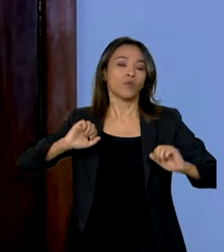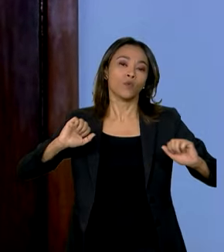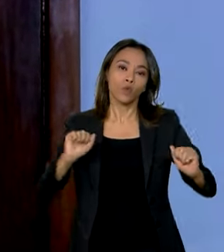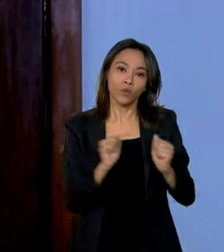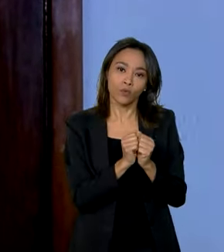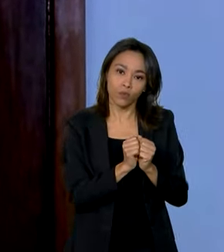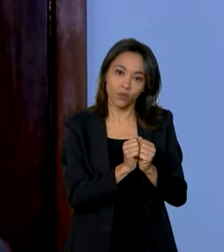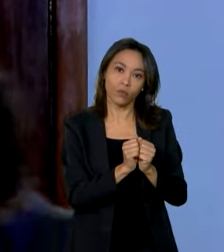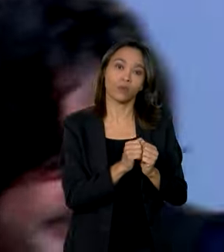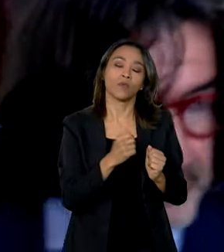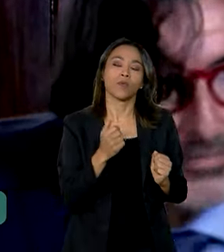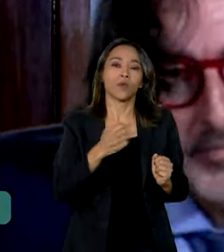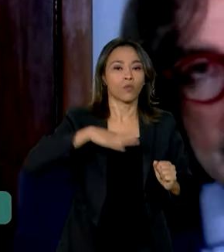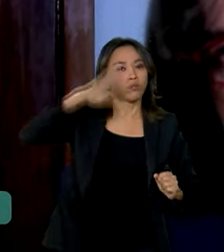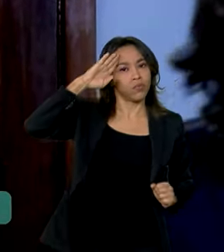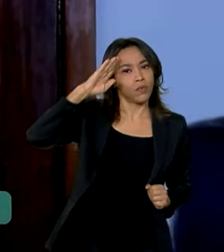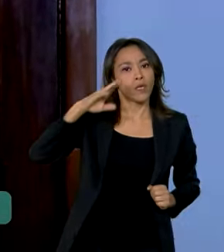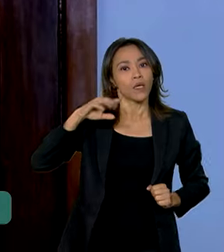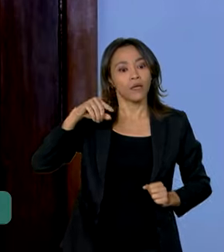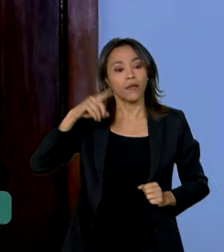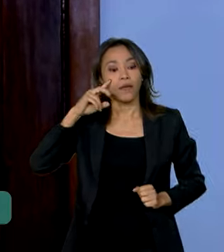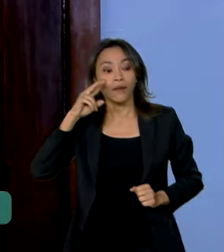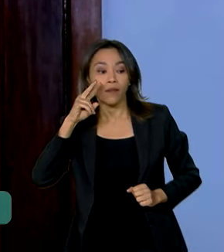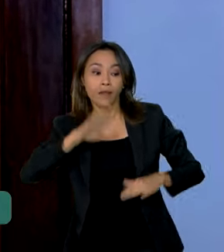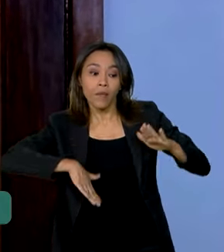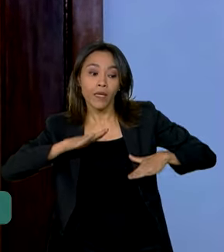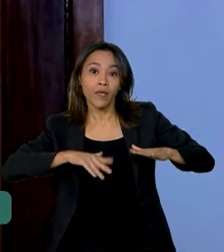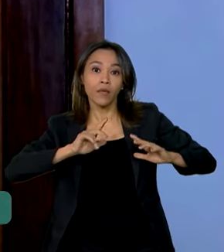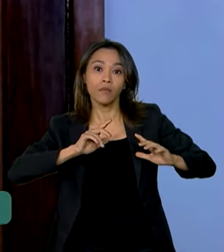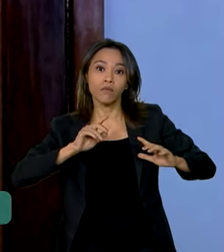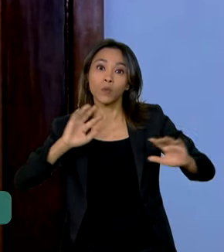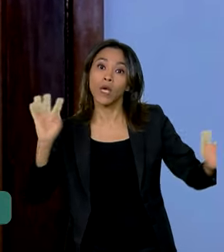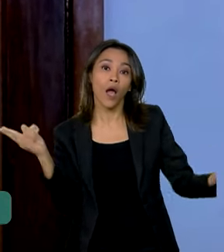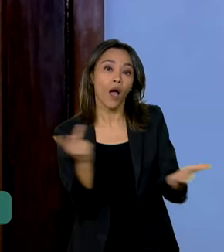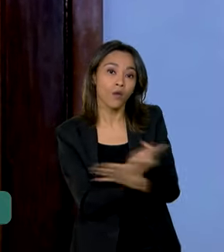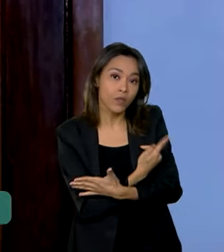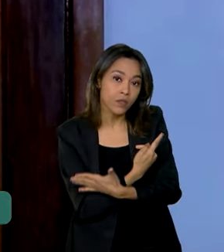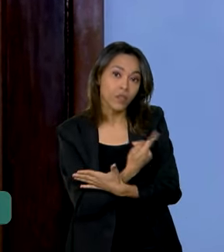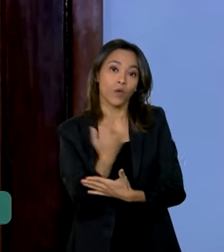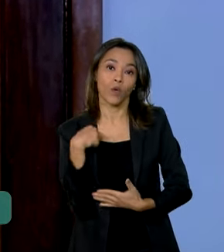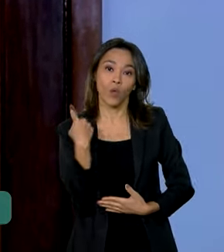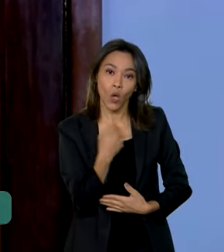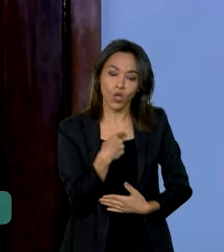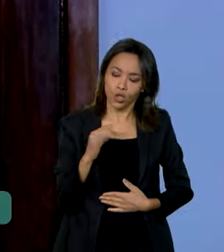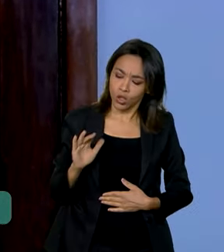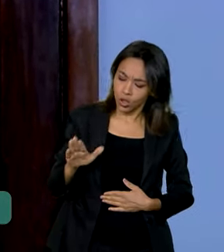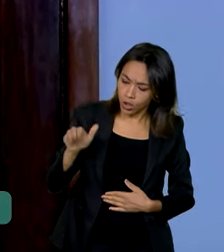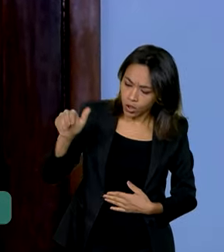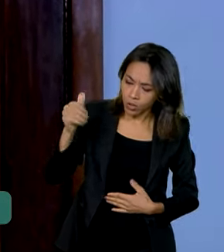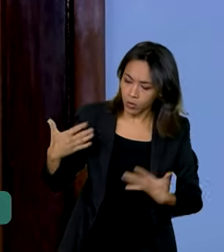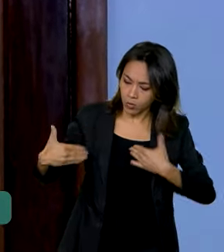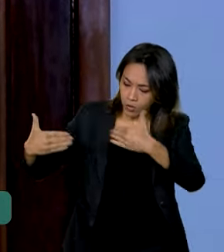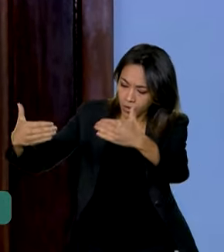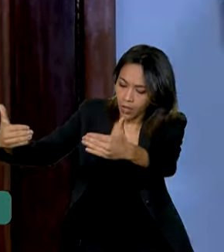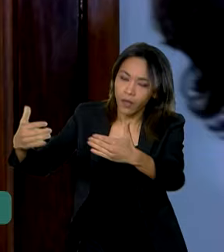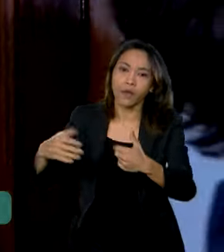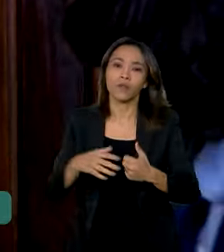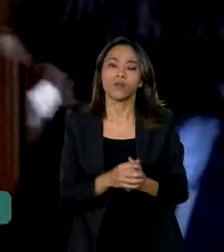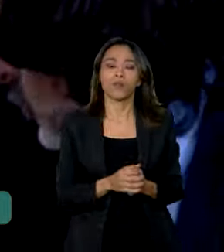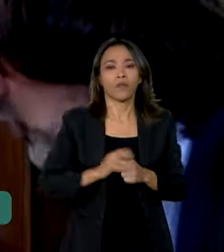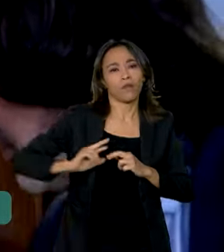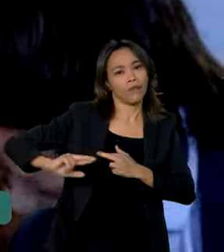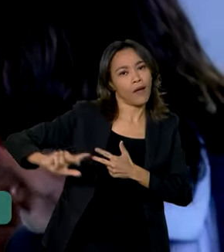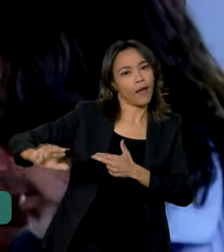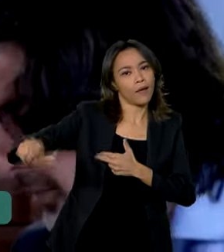com a situação do evento, a gente emprega todos os ministérios para garantir, nas mais